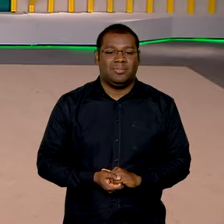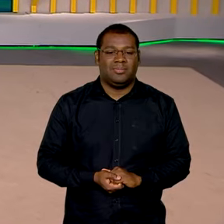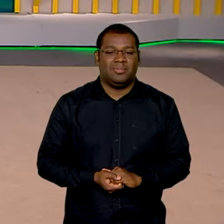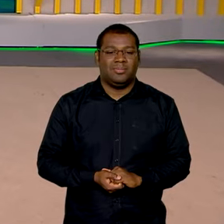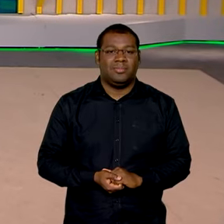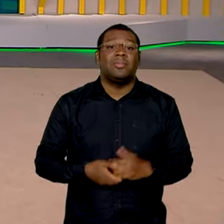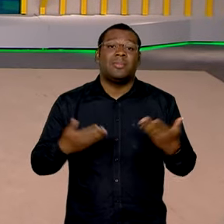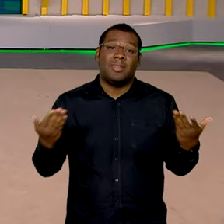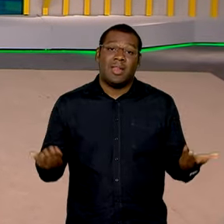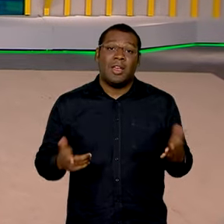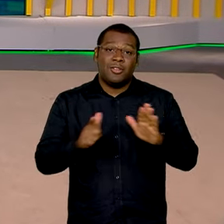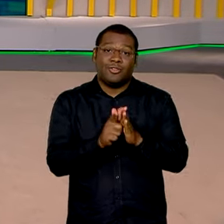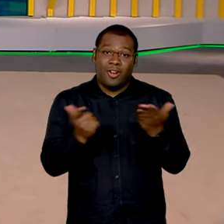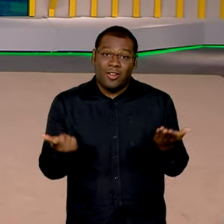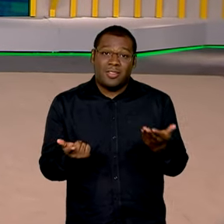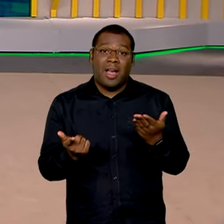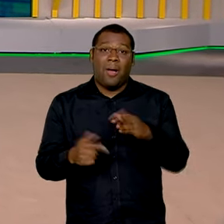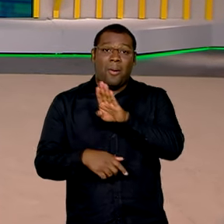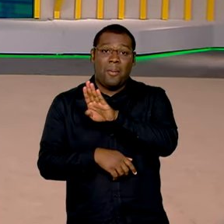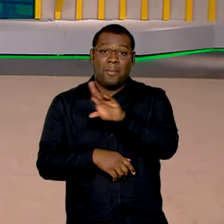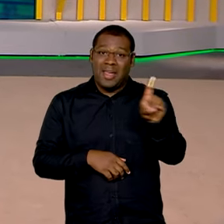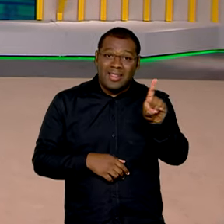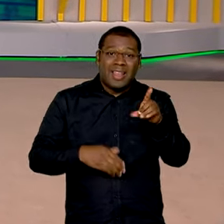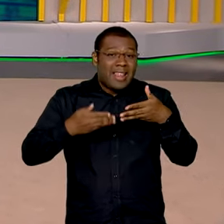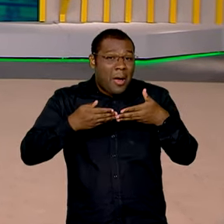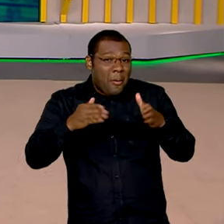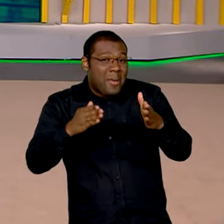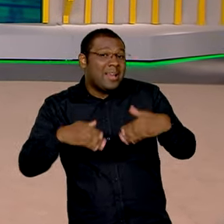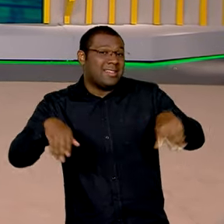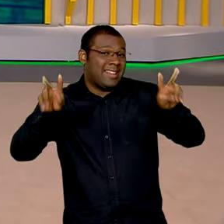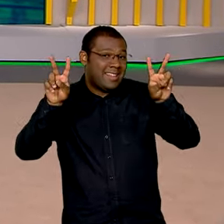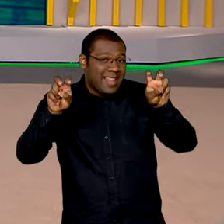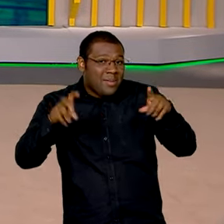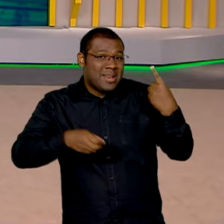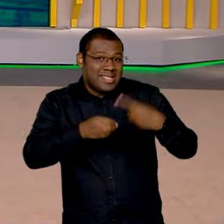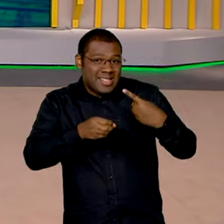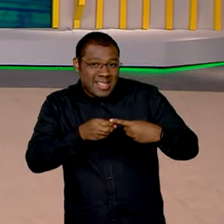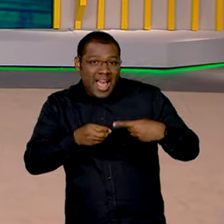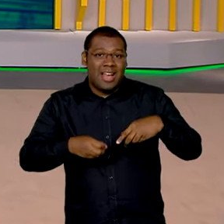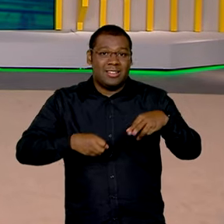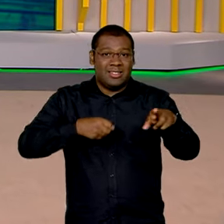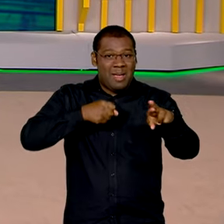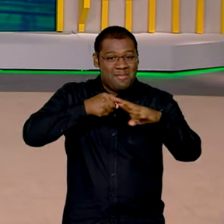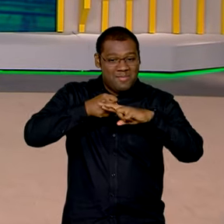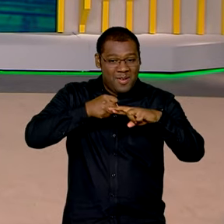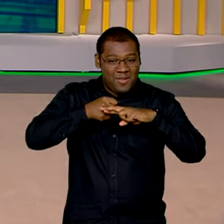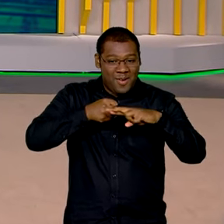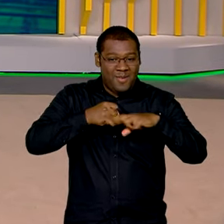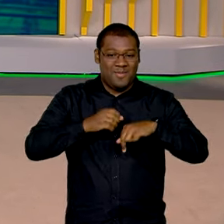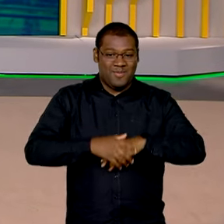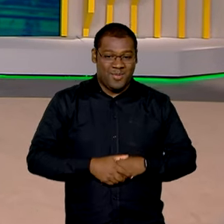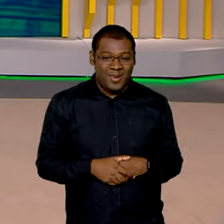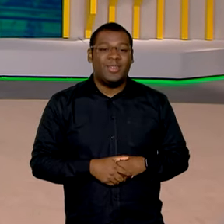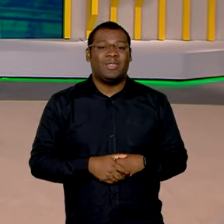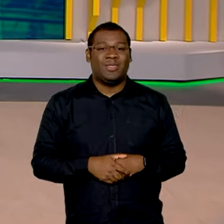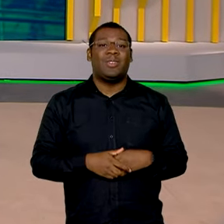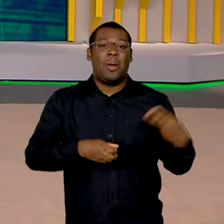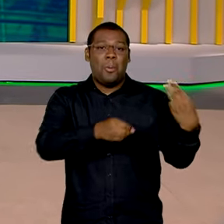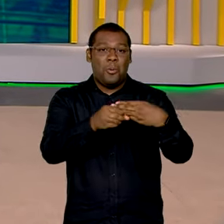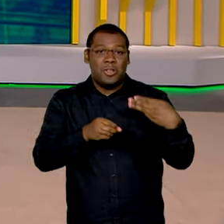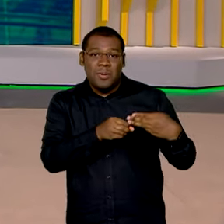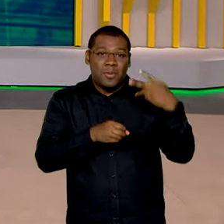E a gente começa indo diretamente para Belfort Roxo, na região metropolitana do Rio de Janeiro, um município com mais de